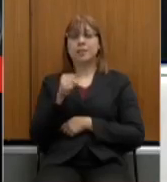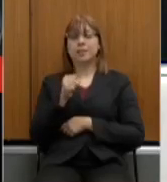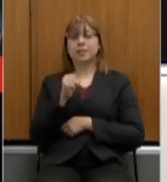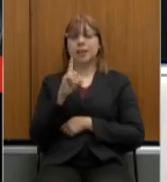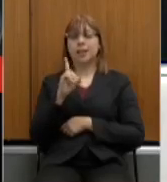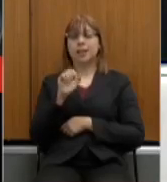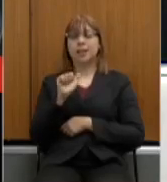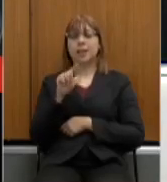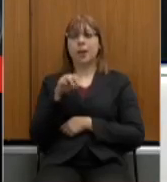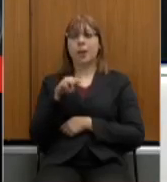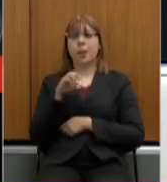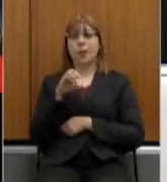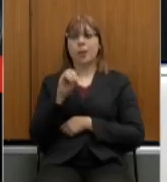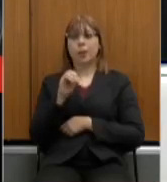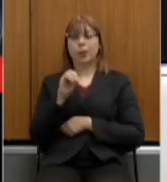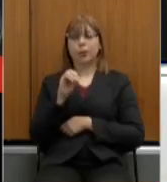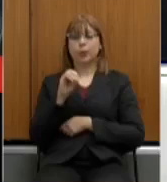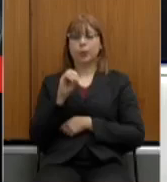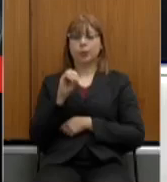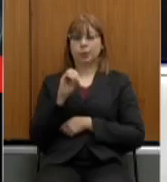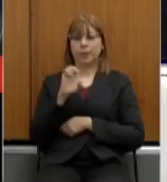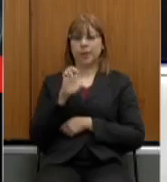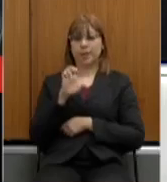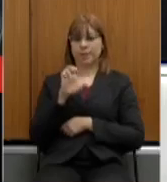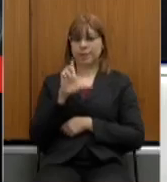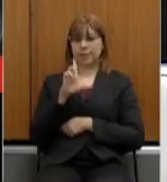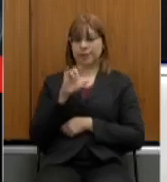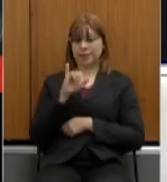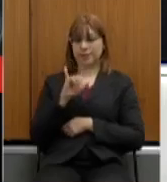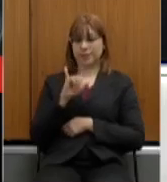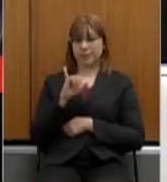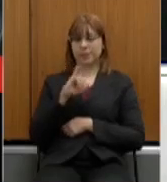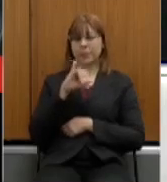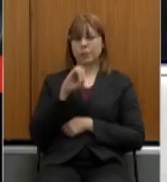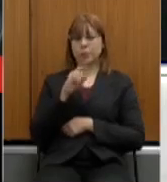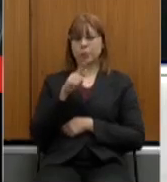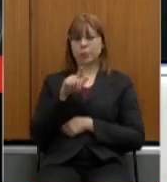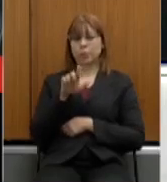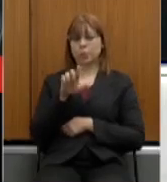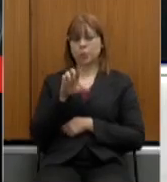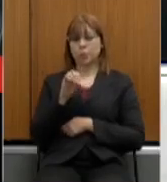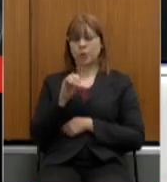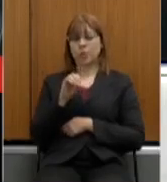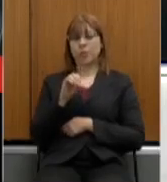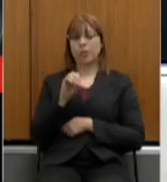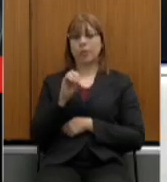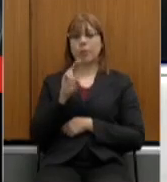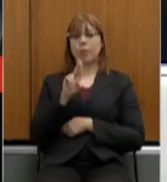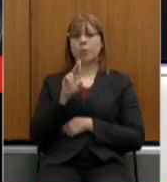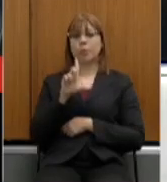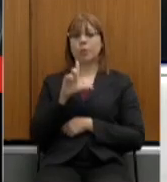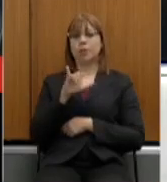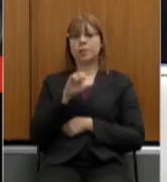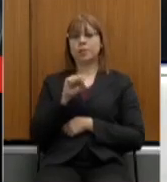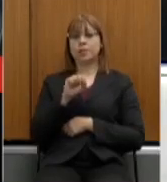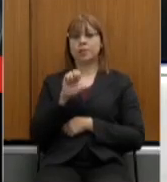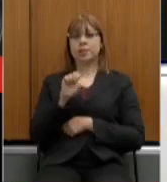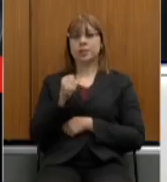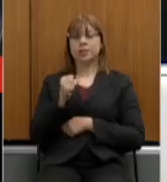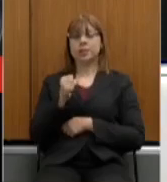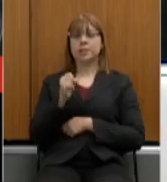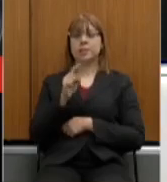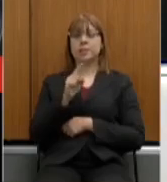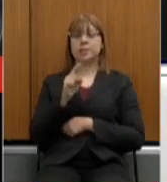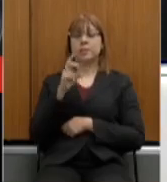Dalmo Ribeiro Silva deputado Elita Arquínio deputado João Magalhães deputado Ulisses Gomes deputado Zé